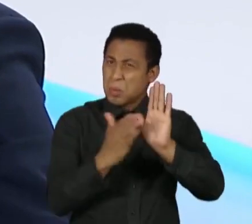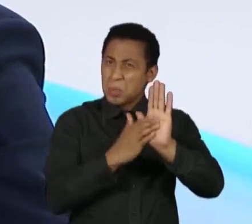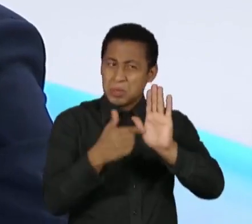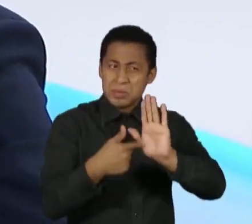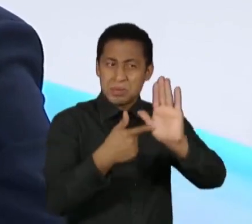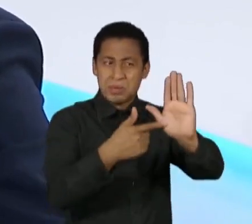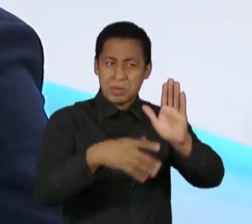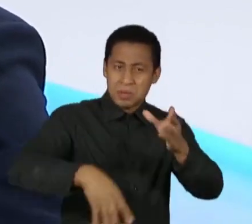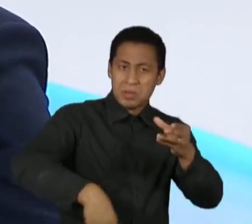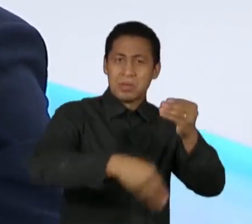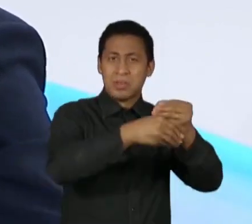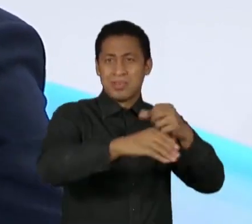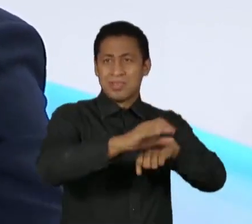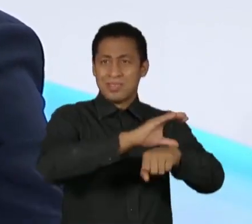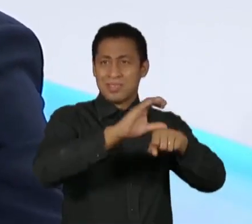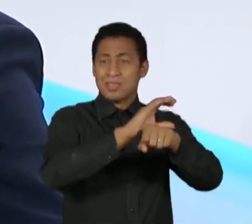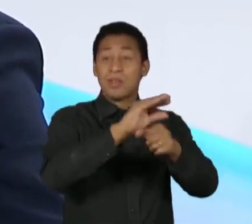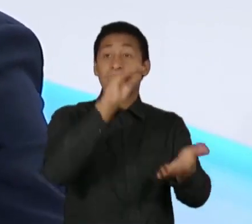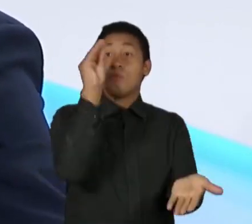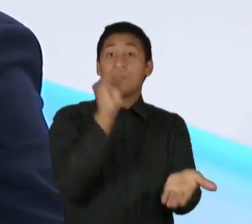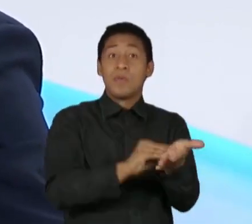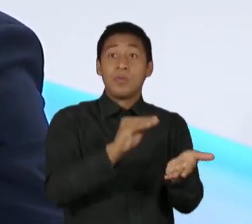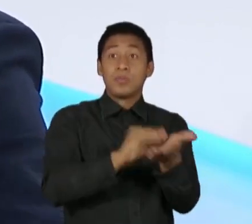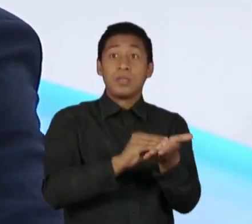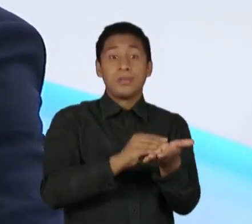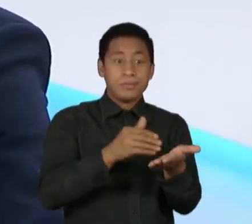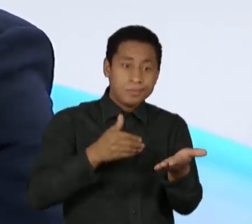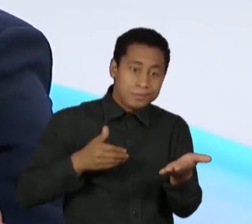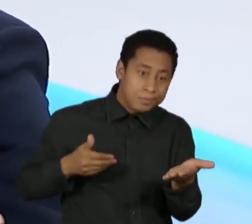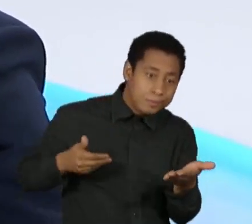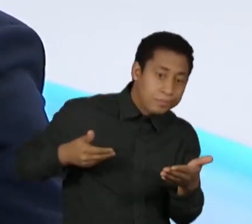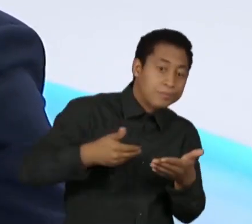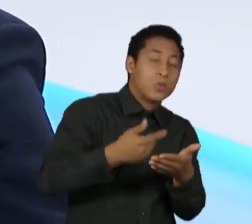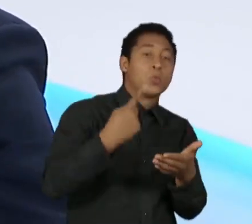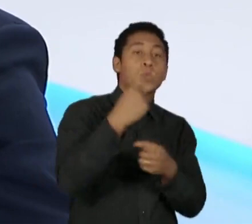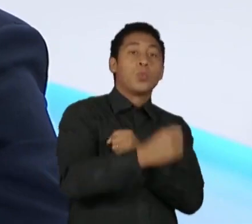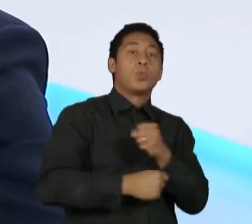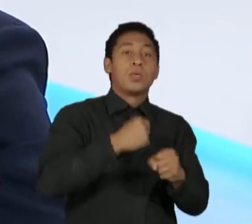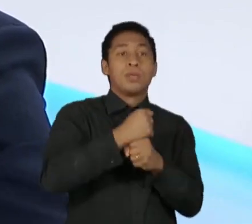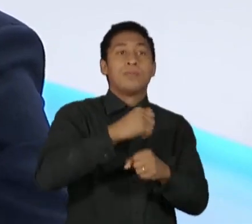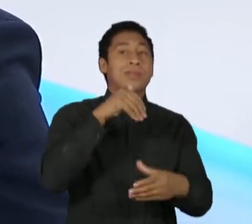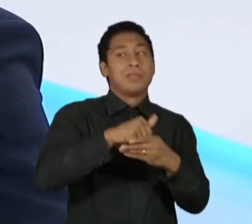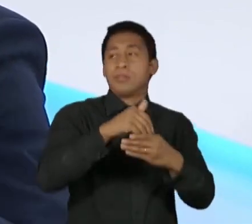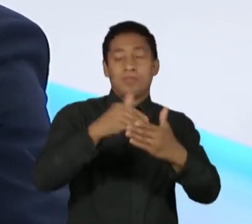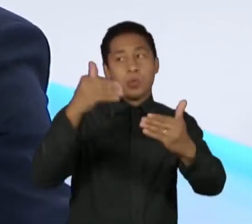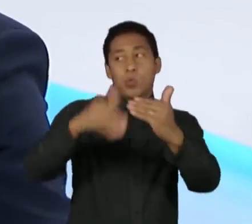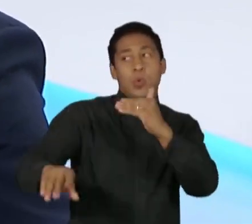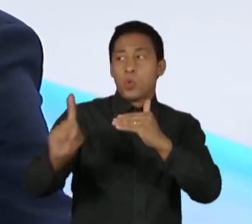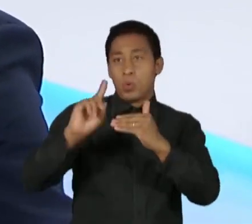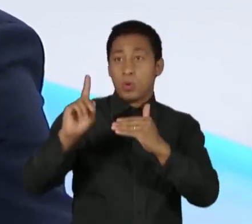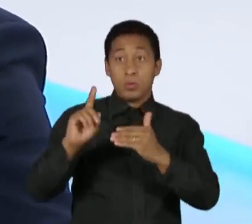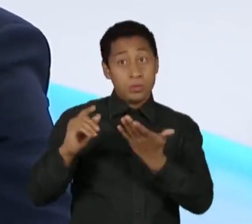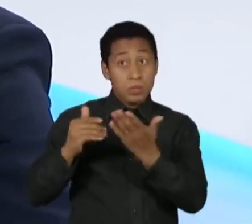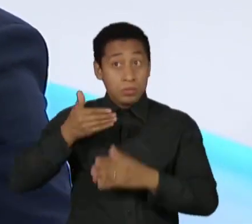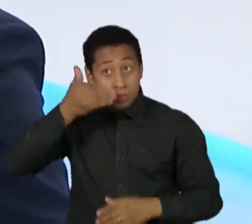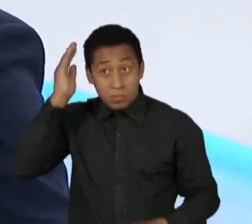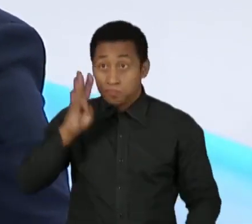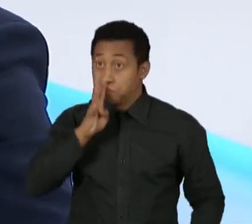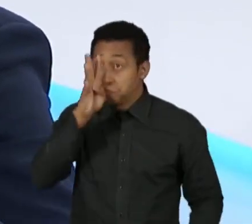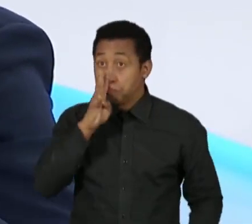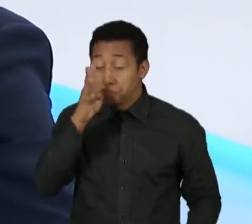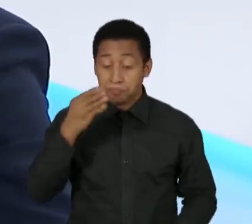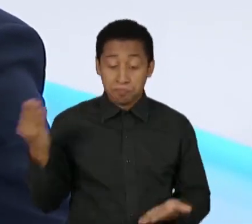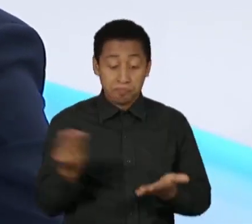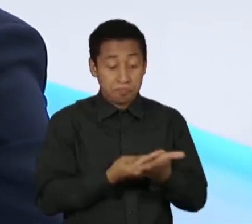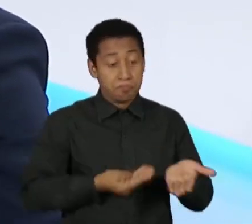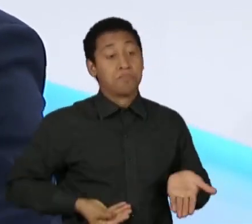Constituição para o Congresso, faltando menos de um ano para a eleição, para discutir esse tipo de coisa. Ele insistiu e mandou. Eu disse a ele